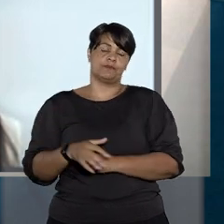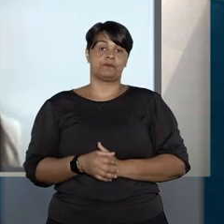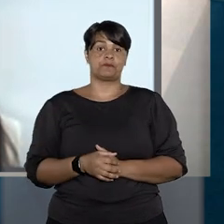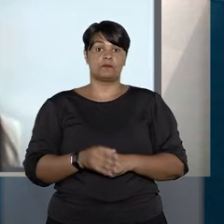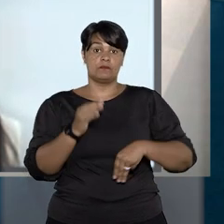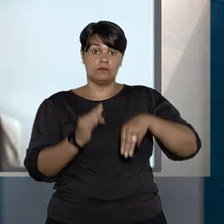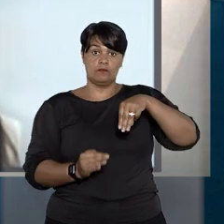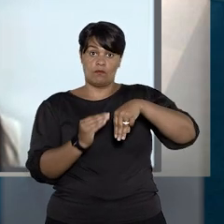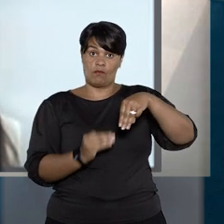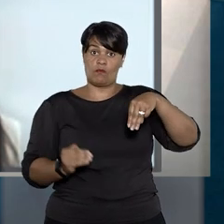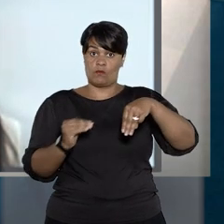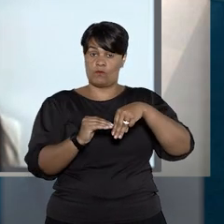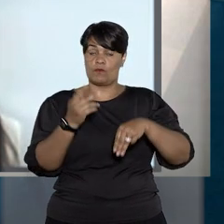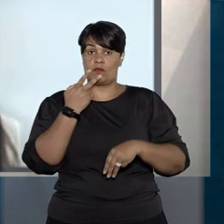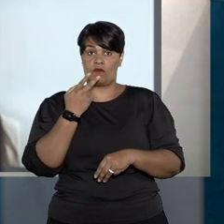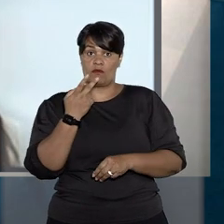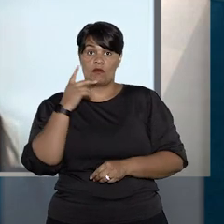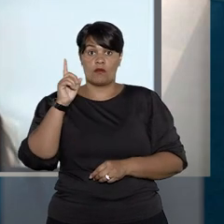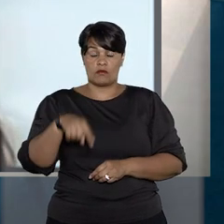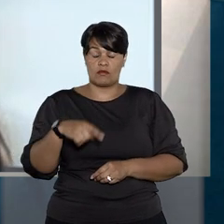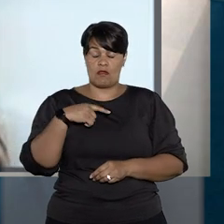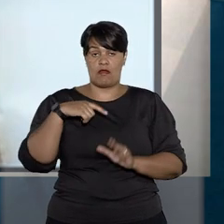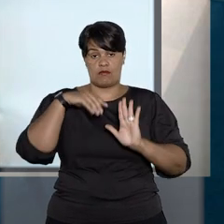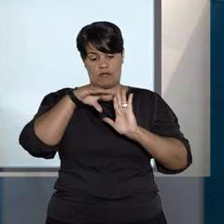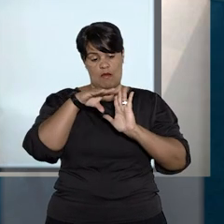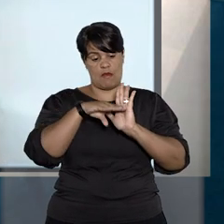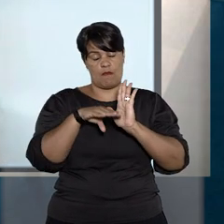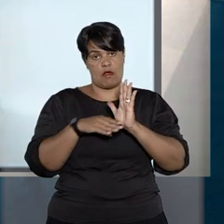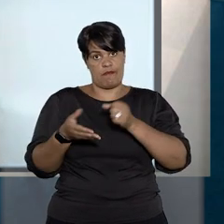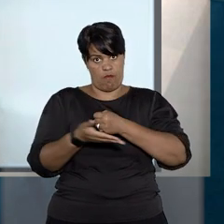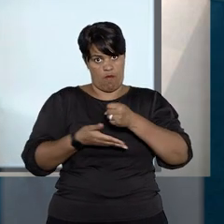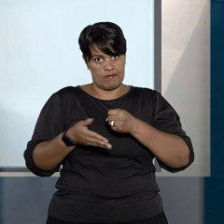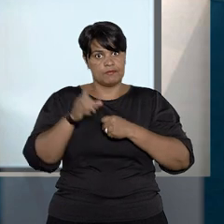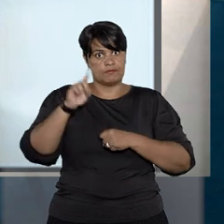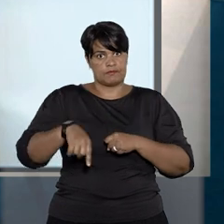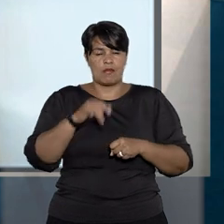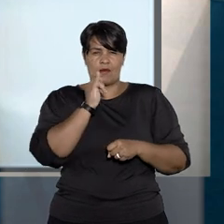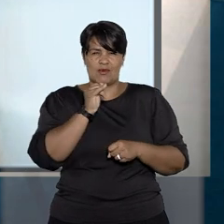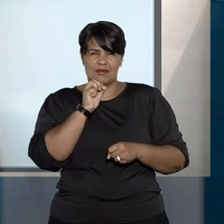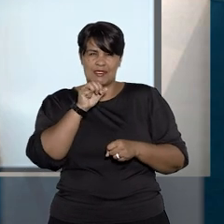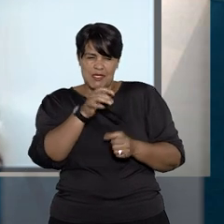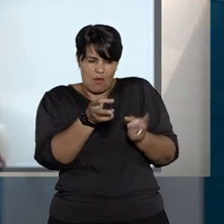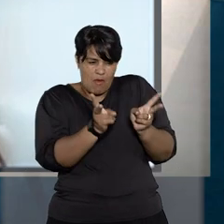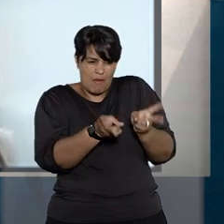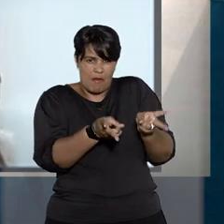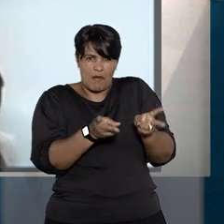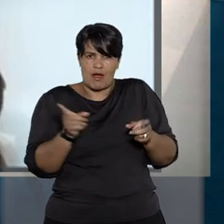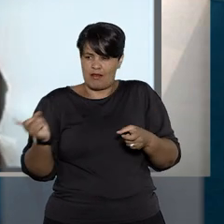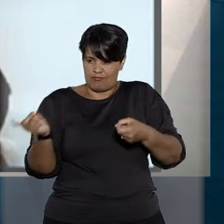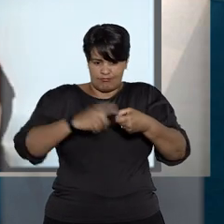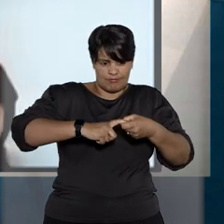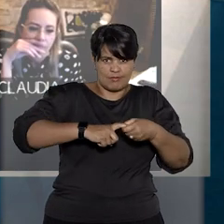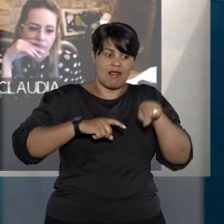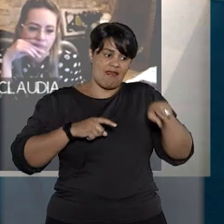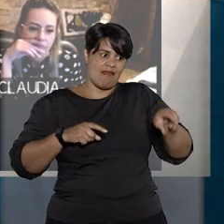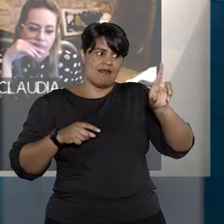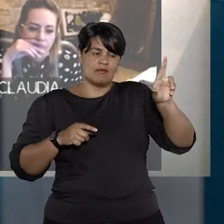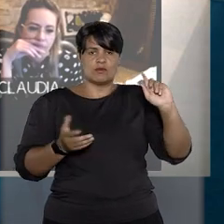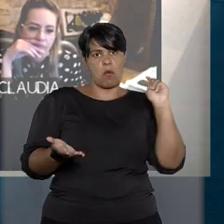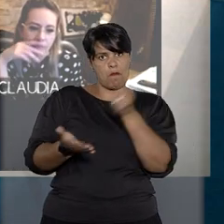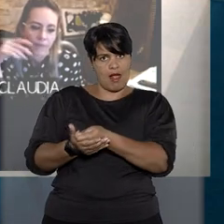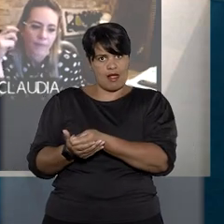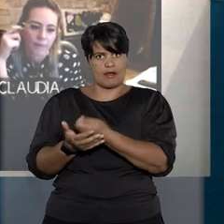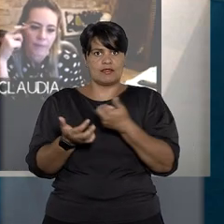O magistrado mencionou como precedentes que entendeu, inclusive, que o ônus da manutenção do ex-cônjuge será do titular